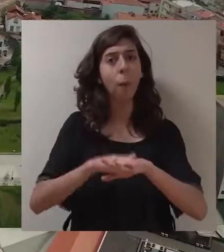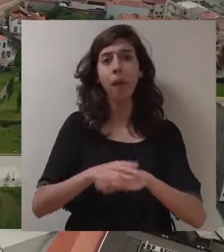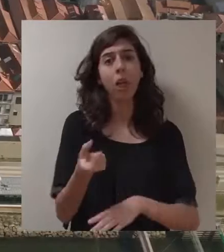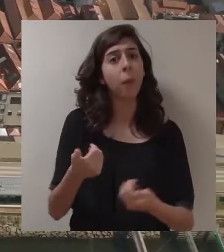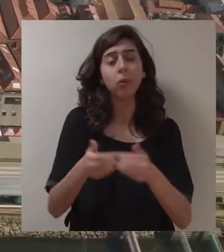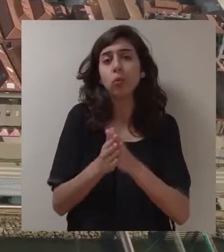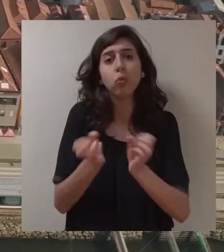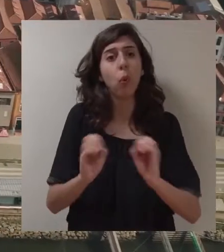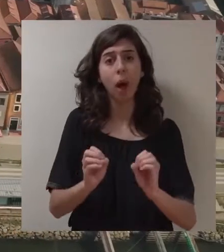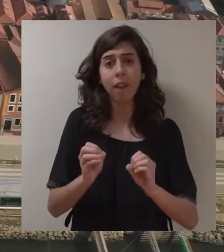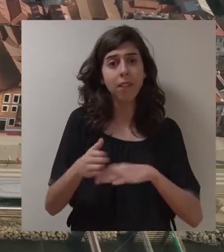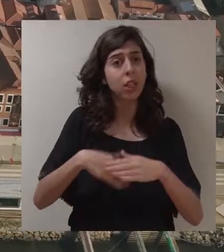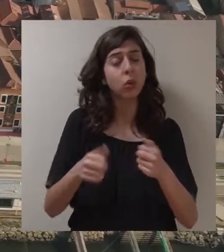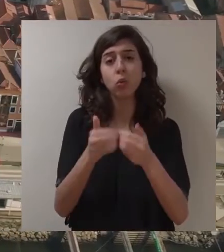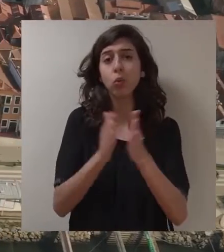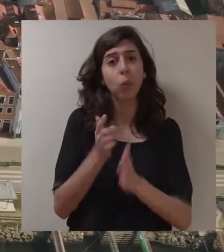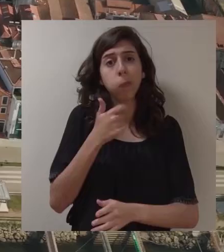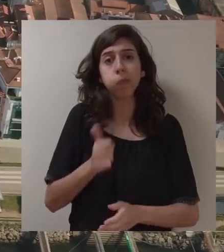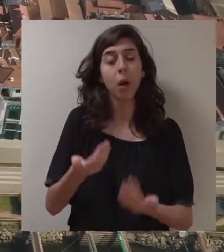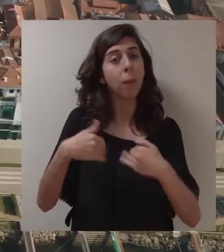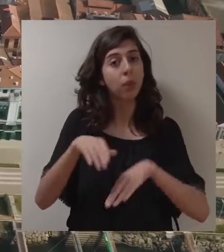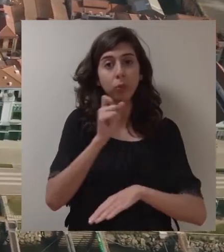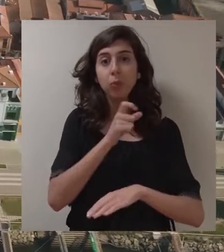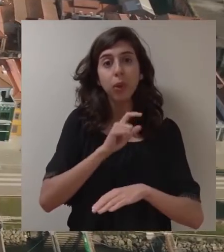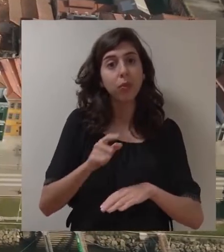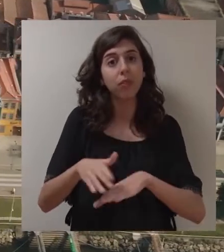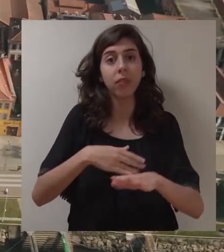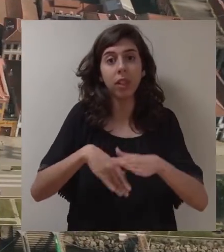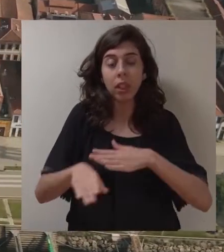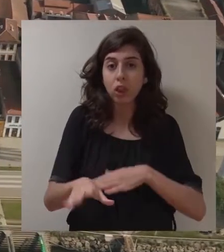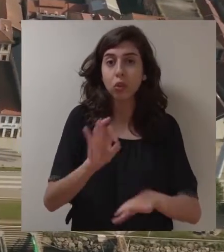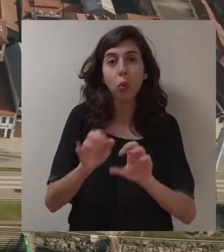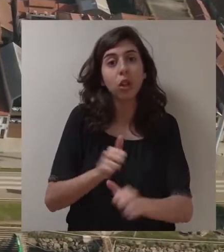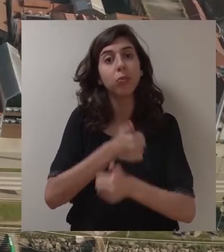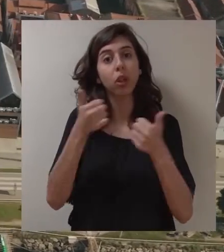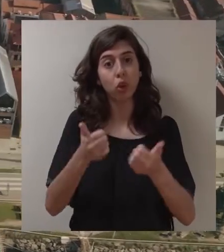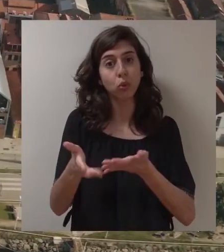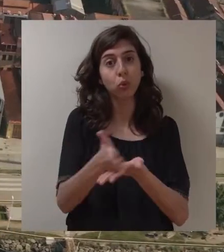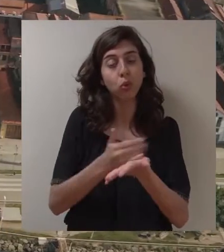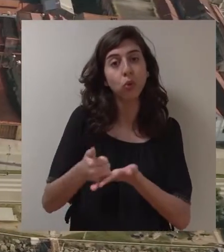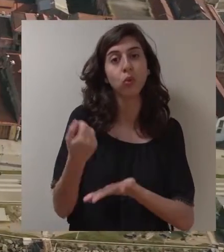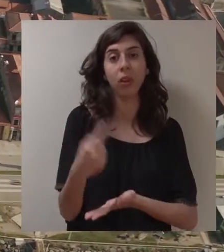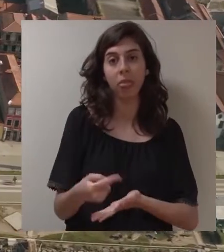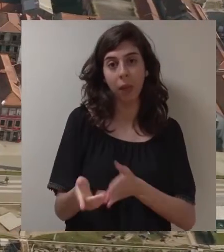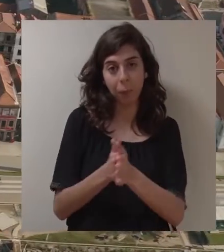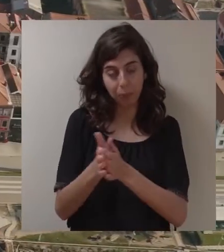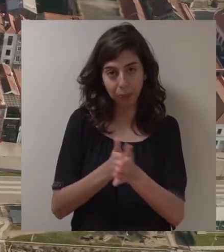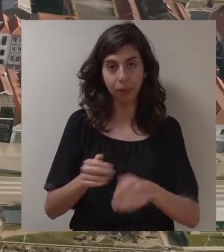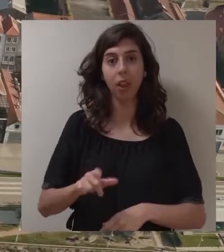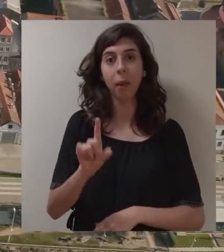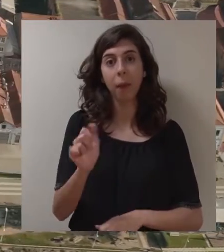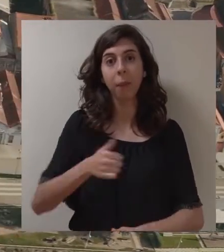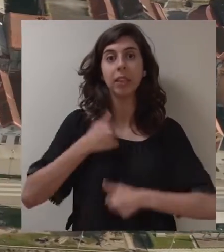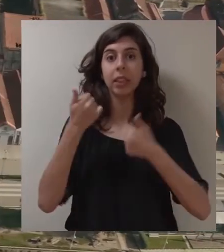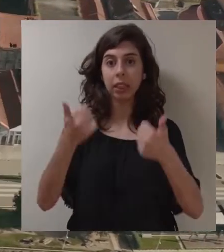dinheiro para tudo, não é possível fazer tudo, mas é seguramente possível fazer as melhores opções com os recursos disponíveis. Mas também uma cidade